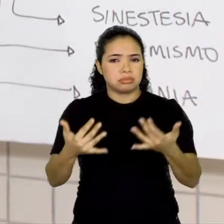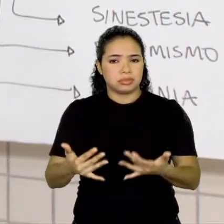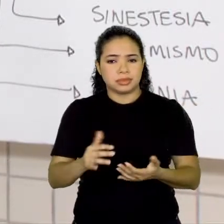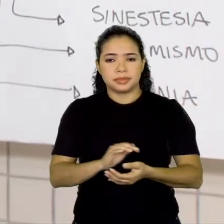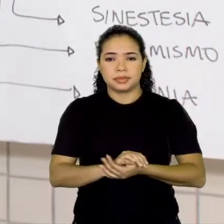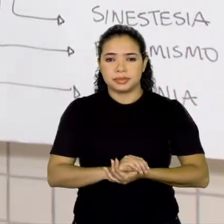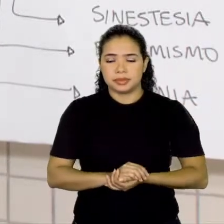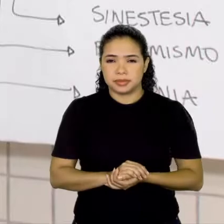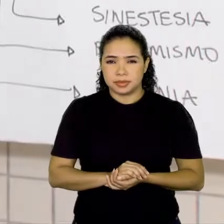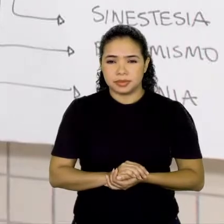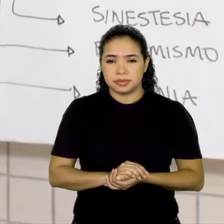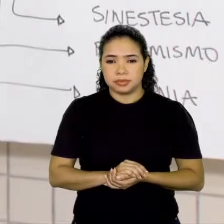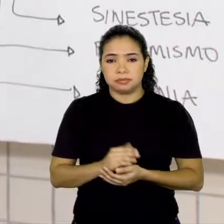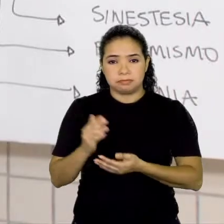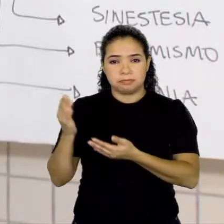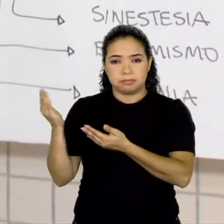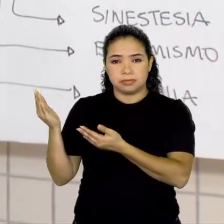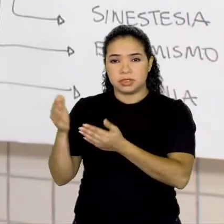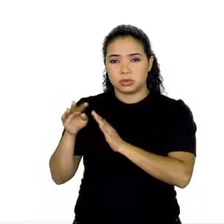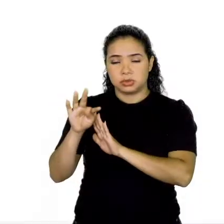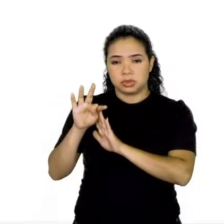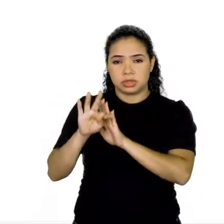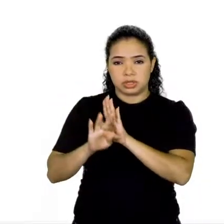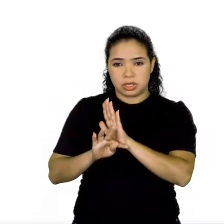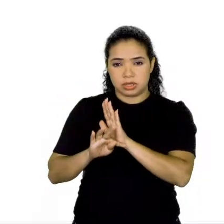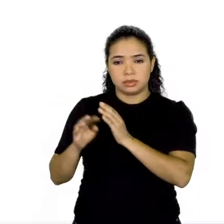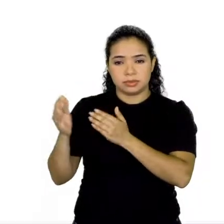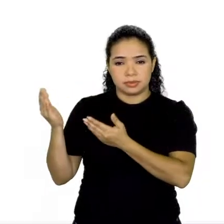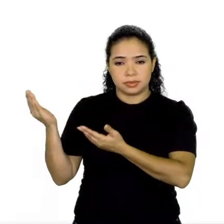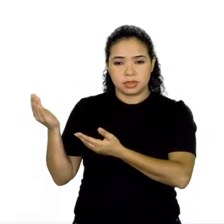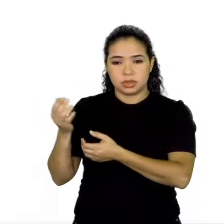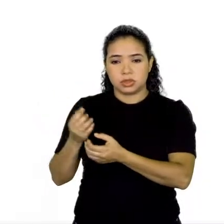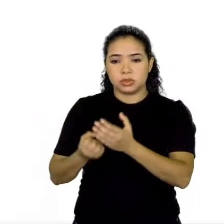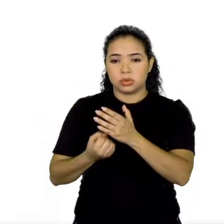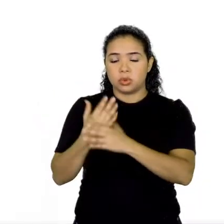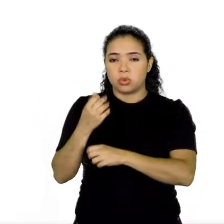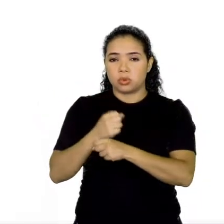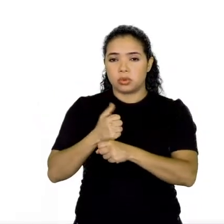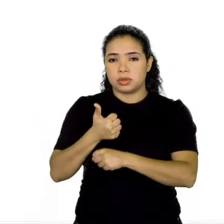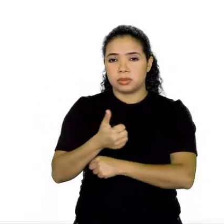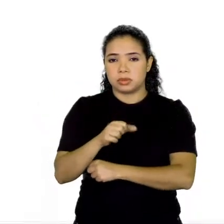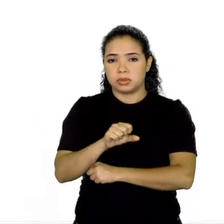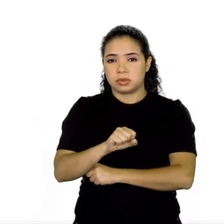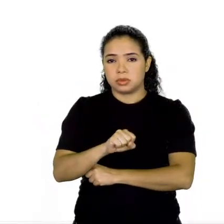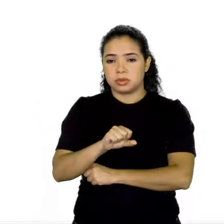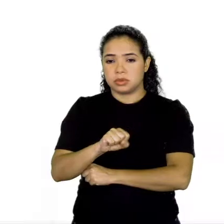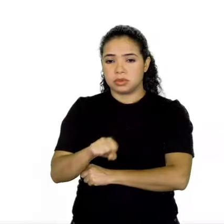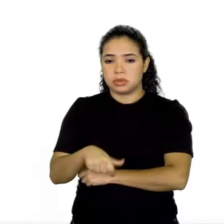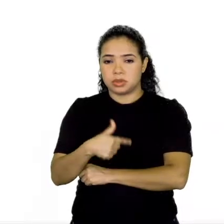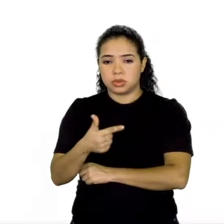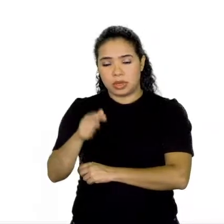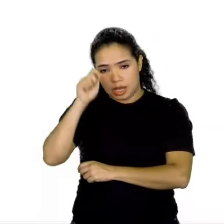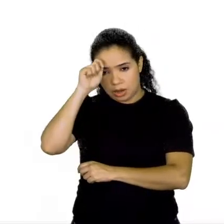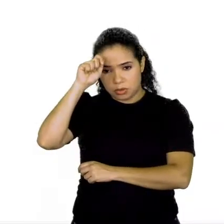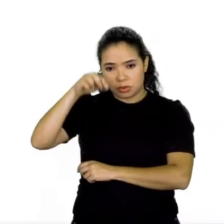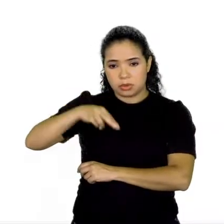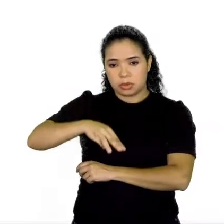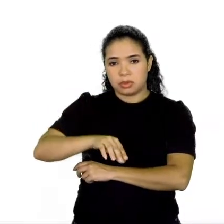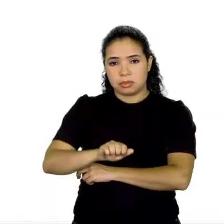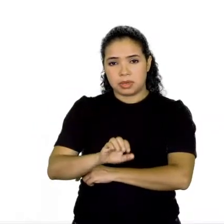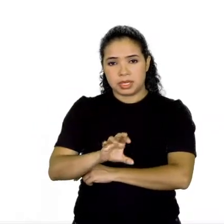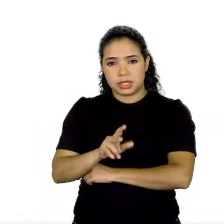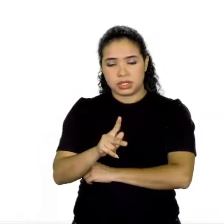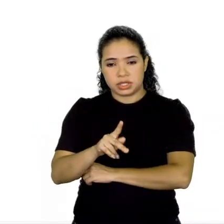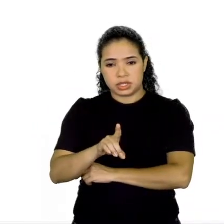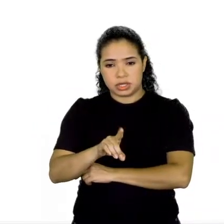Então aí, essa obra, o alienista, ela foi lançada em 1882, é do Machado de Assis, é da Escola